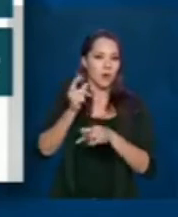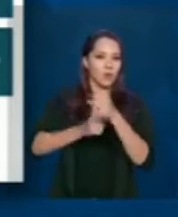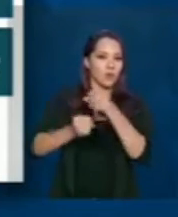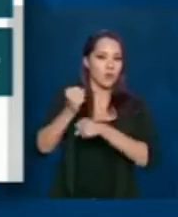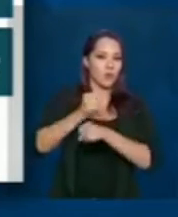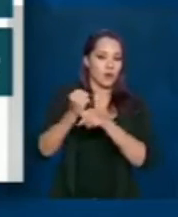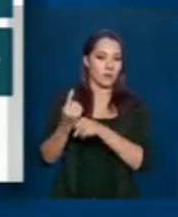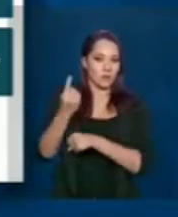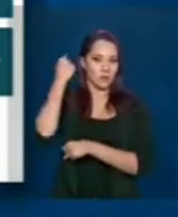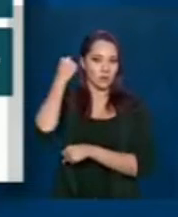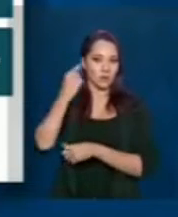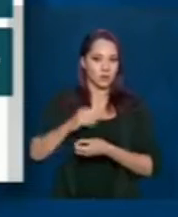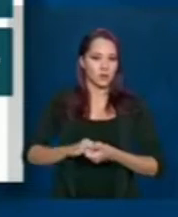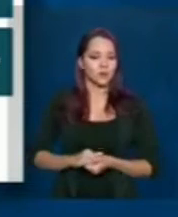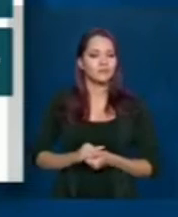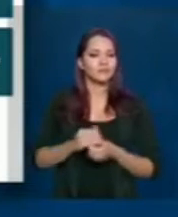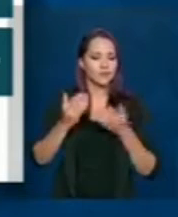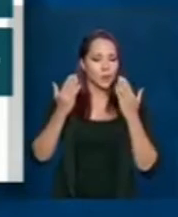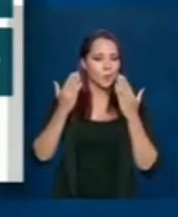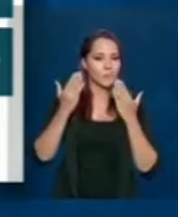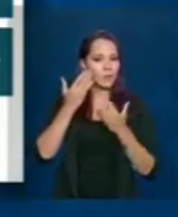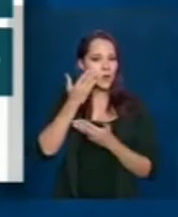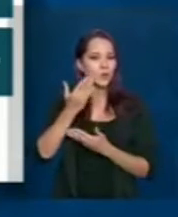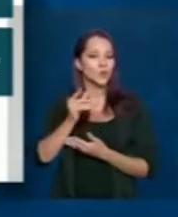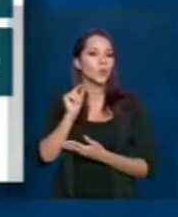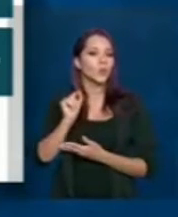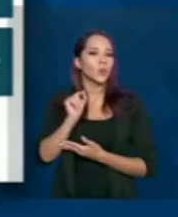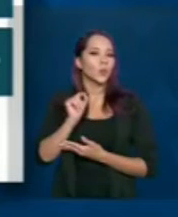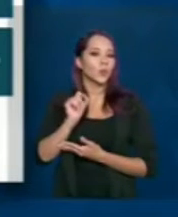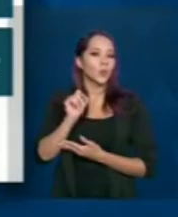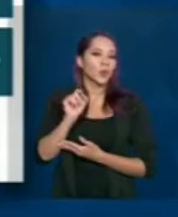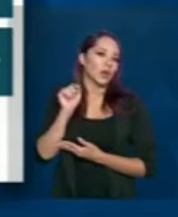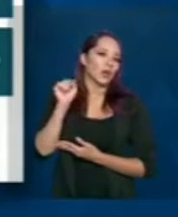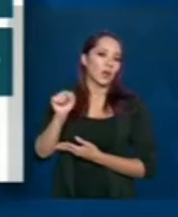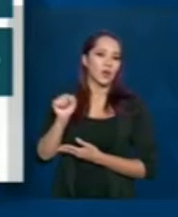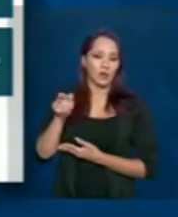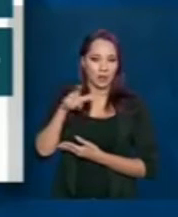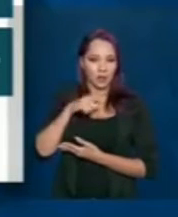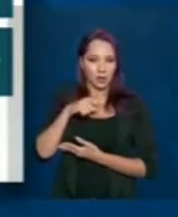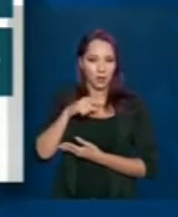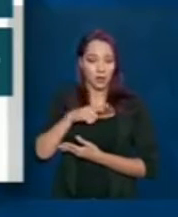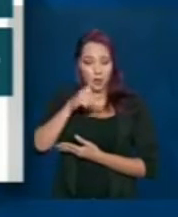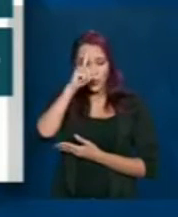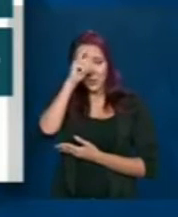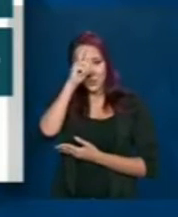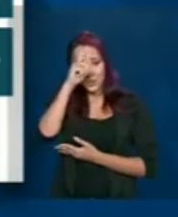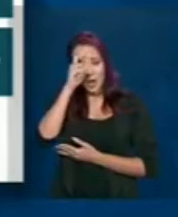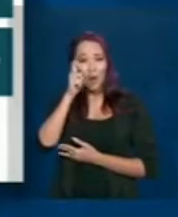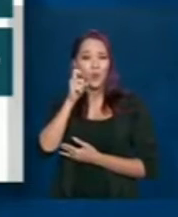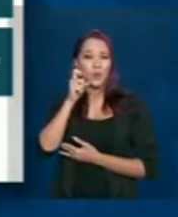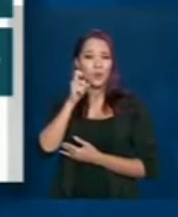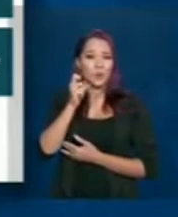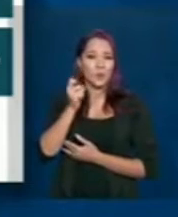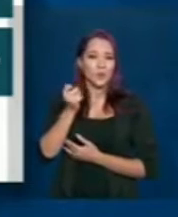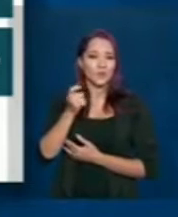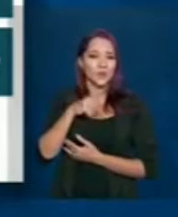do ano anterior, o que mostra, o que a gente tem visto, que realmente os hospitais estão bastante